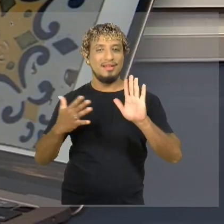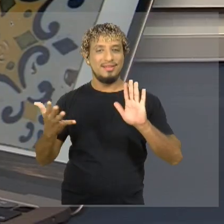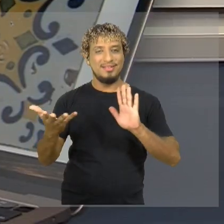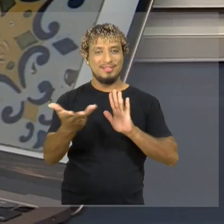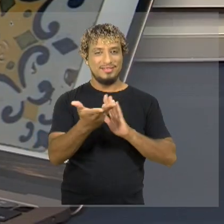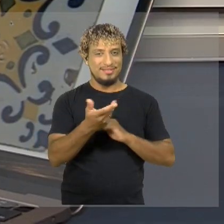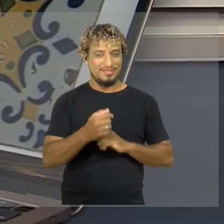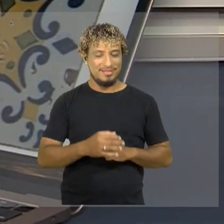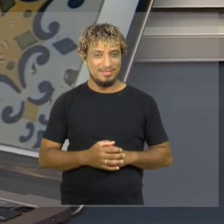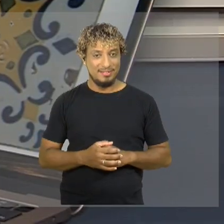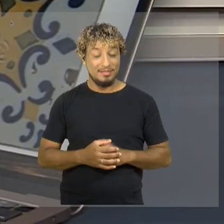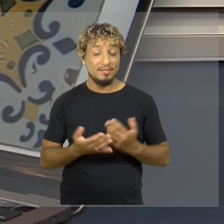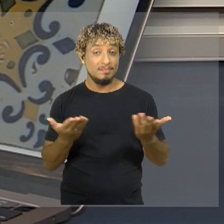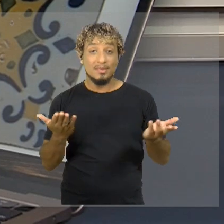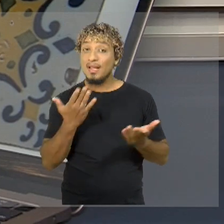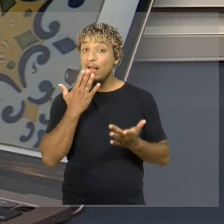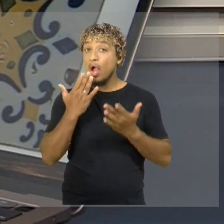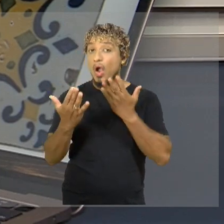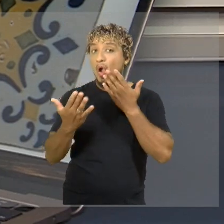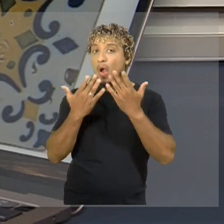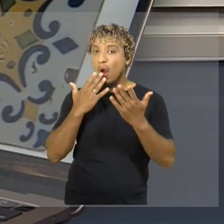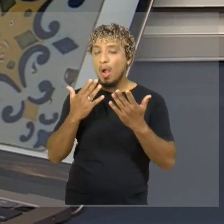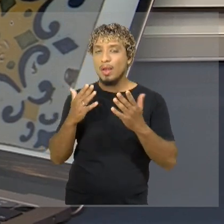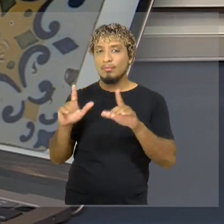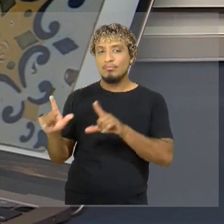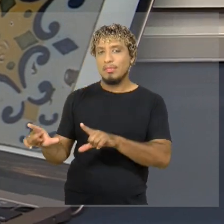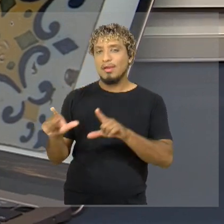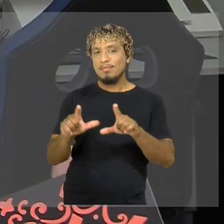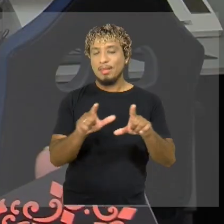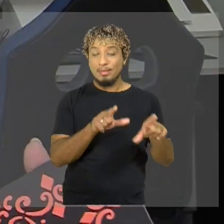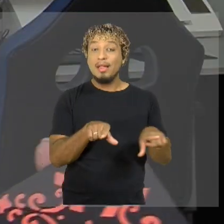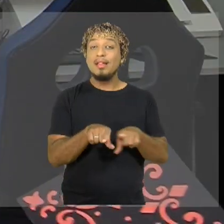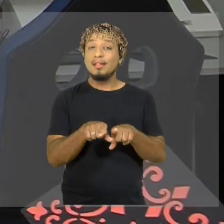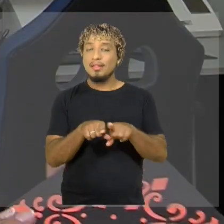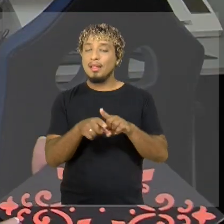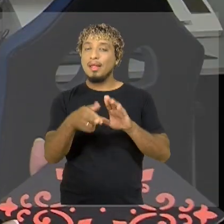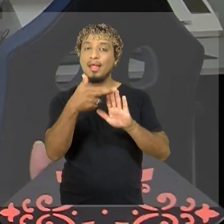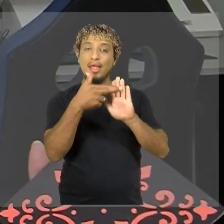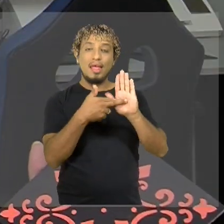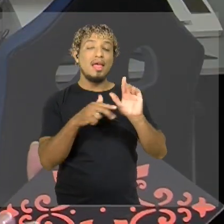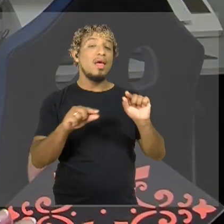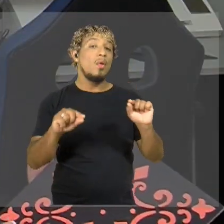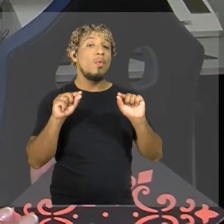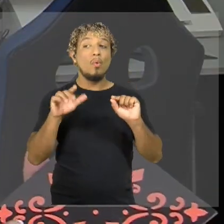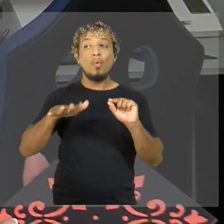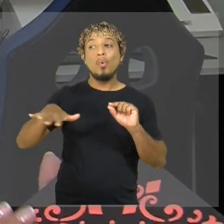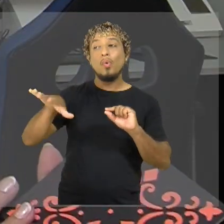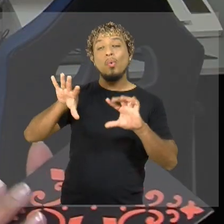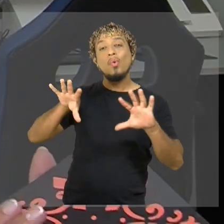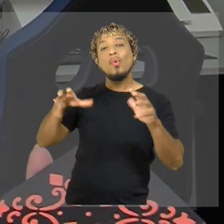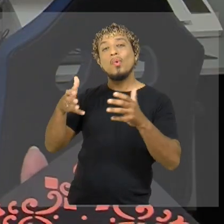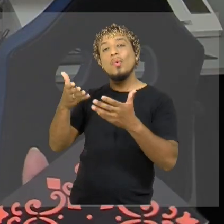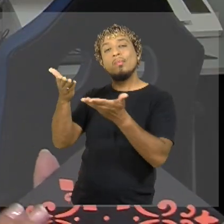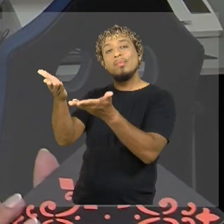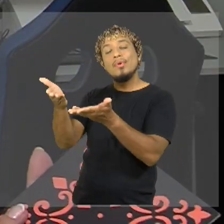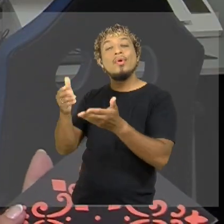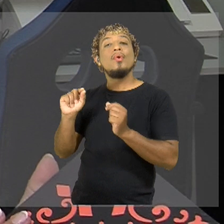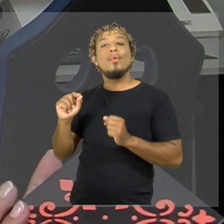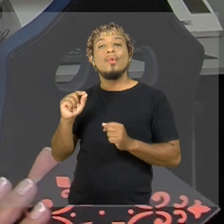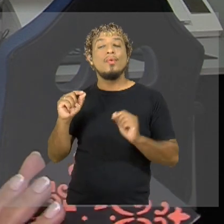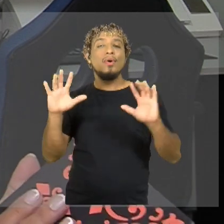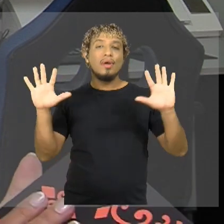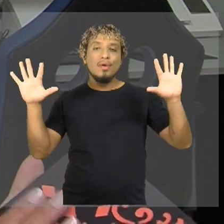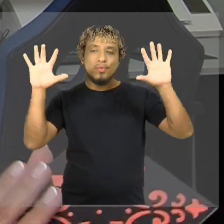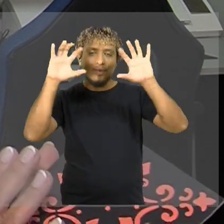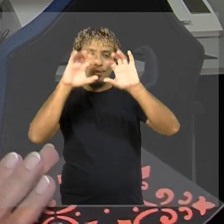Bom, as cores dos protótipos, elas atendem uma necessidade de atingir também as